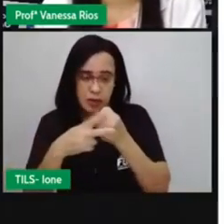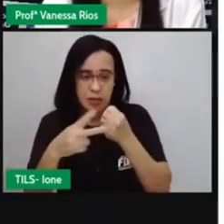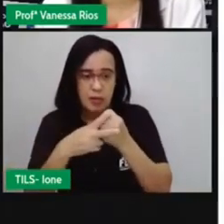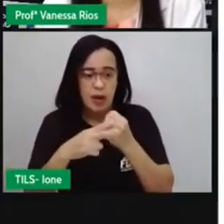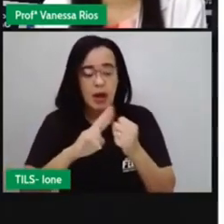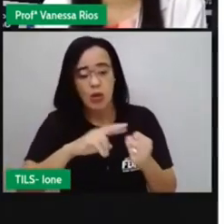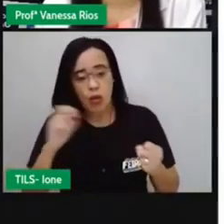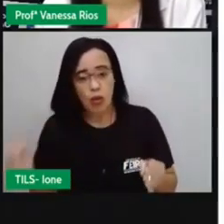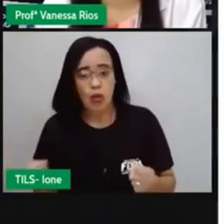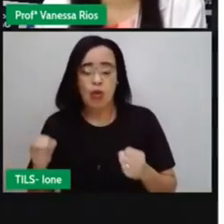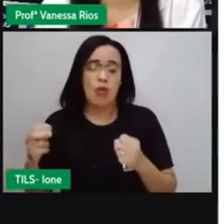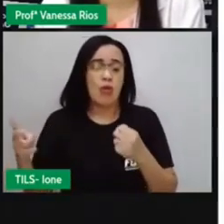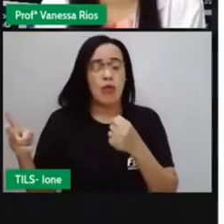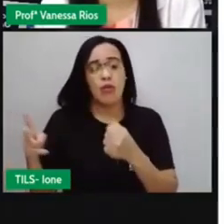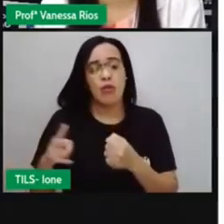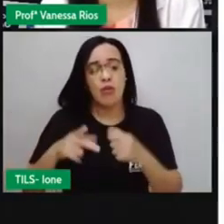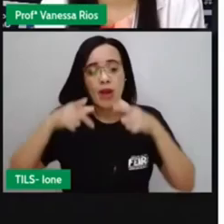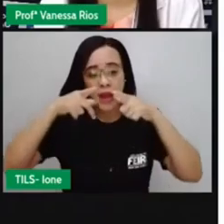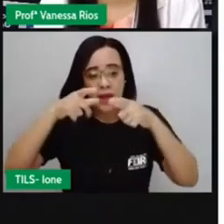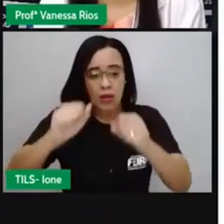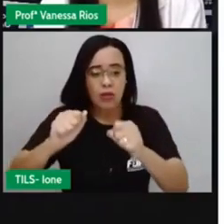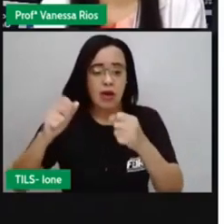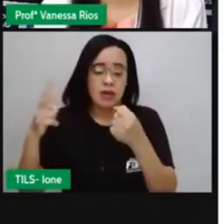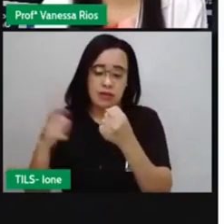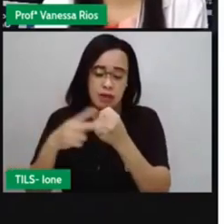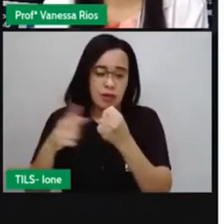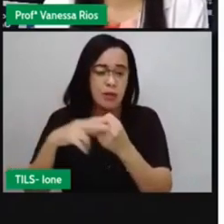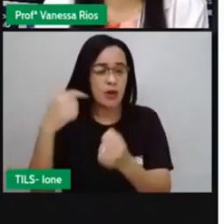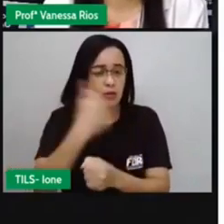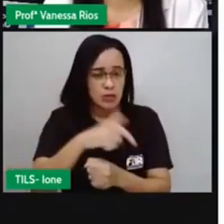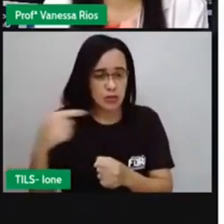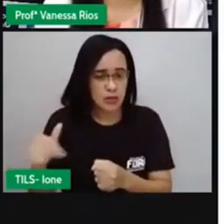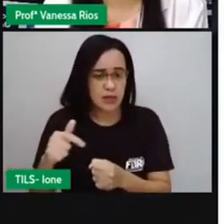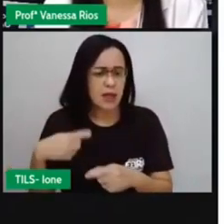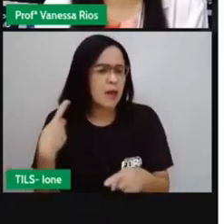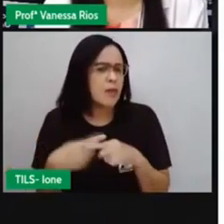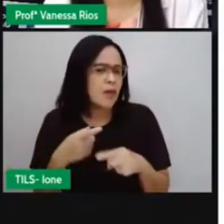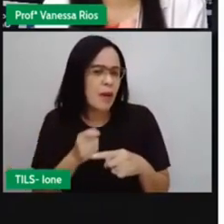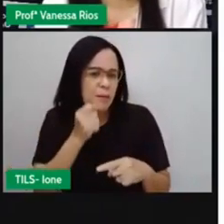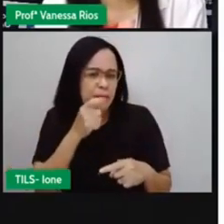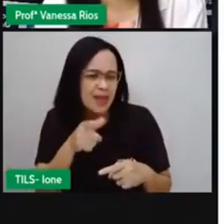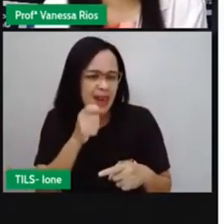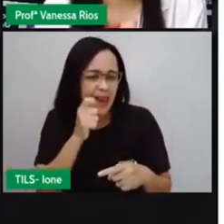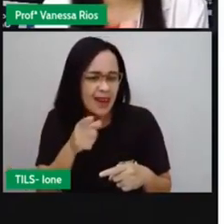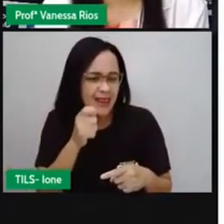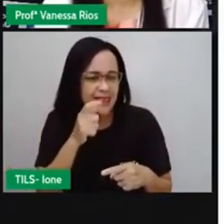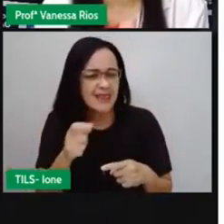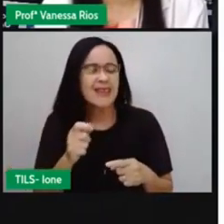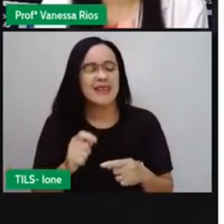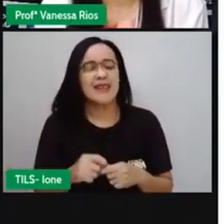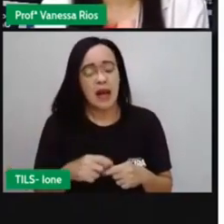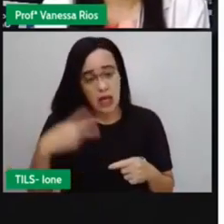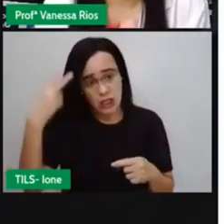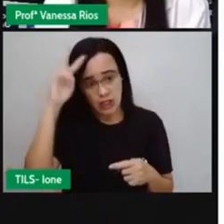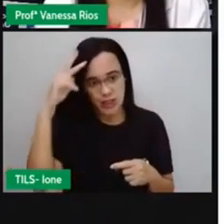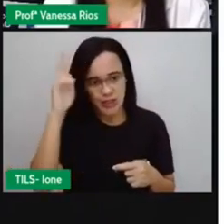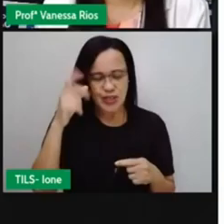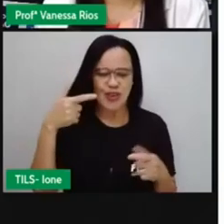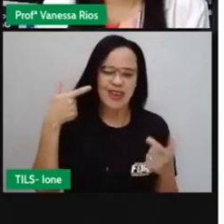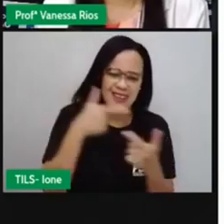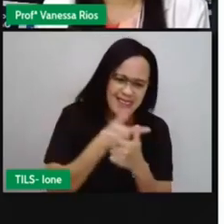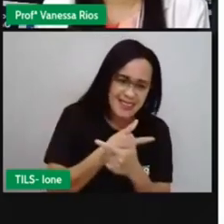né? É porque o cartoon se assemelha muito a uma piada, né? A uma história engraçada. Mas é importante